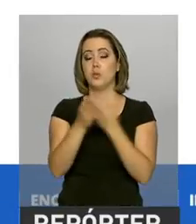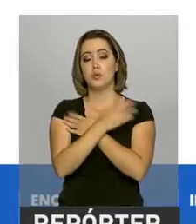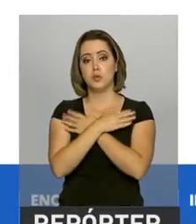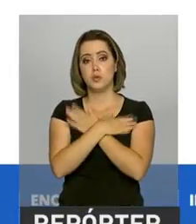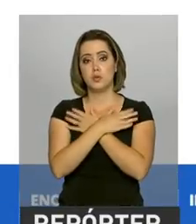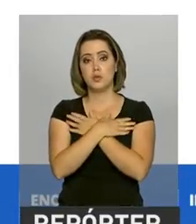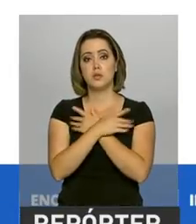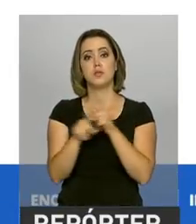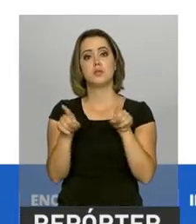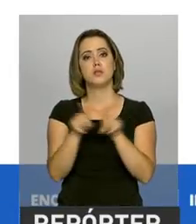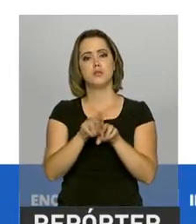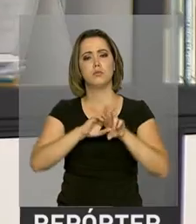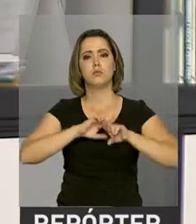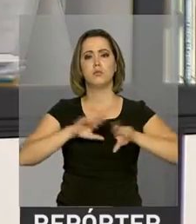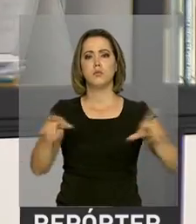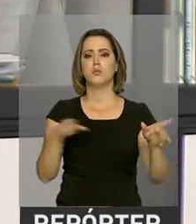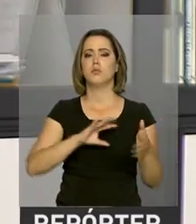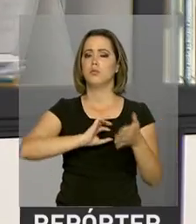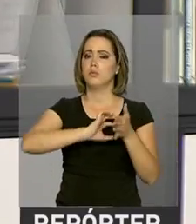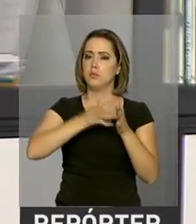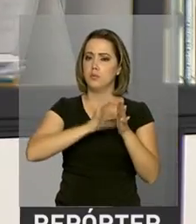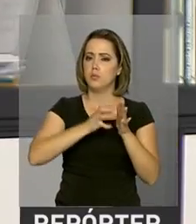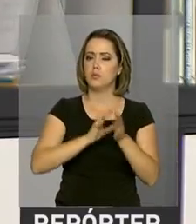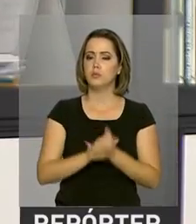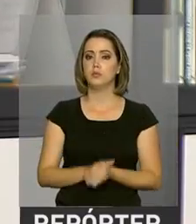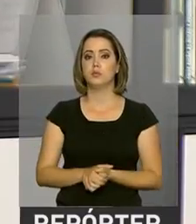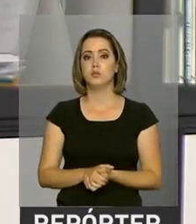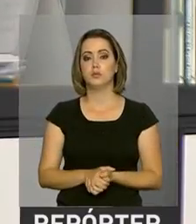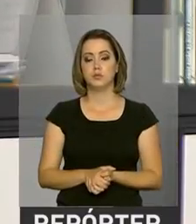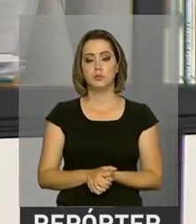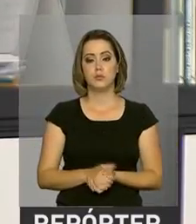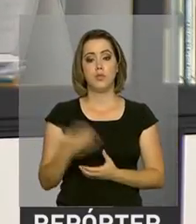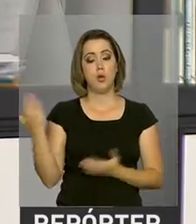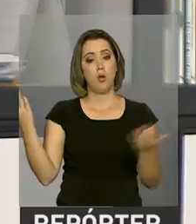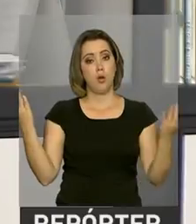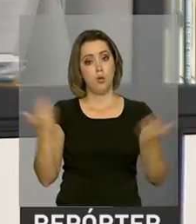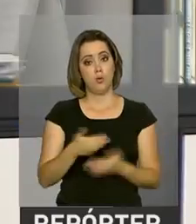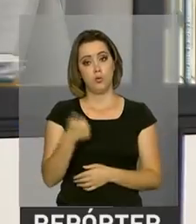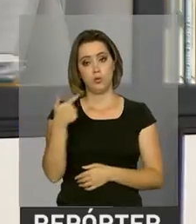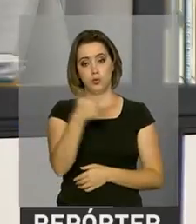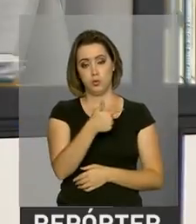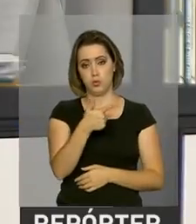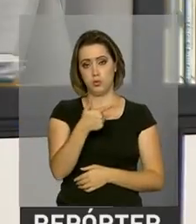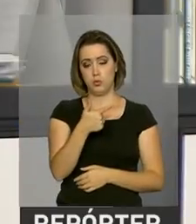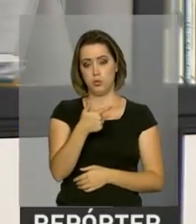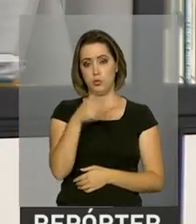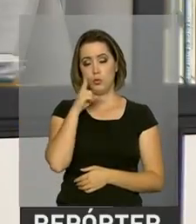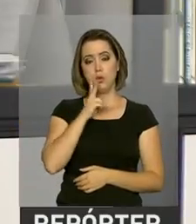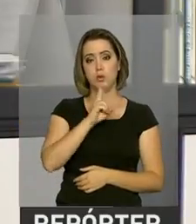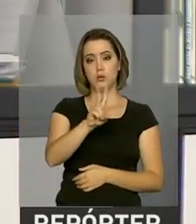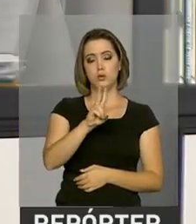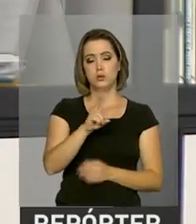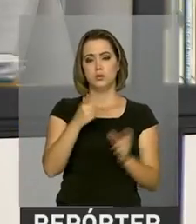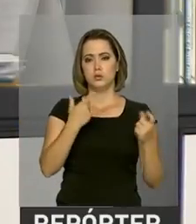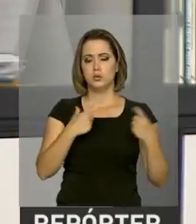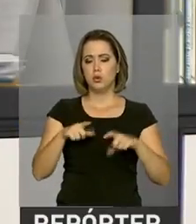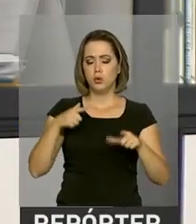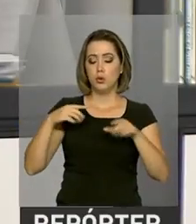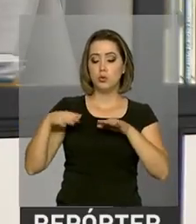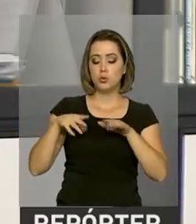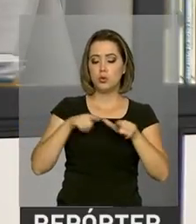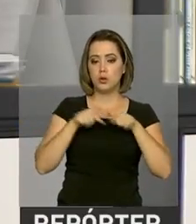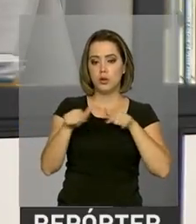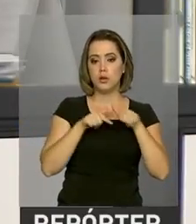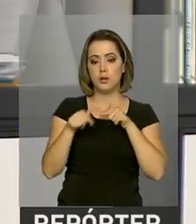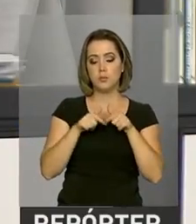cruzar informações. Hoje são 12 Observatórios do Trabalho, incluindo o Nacional, Observatórios Municipais e Estaduais, que